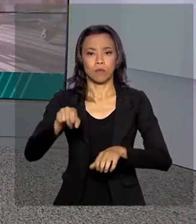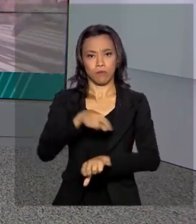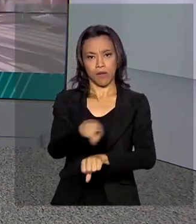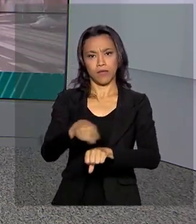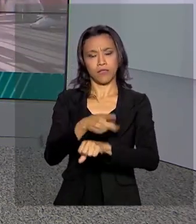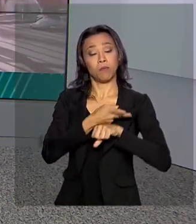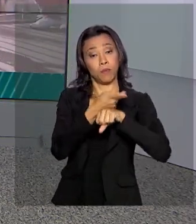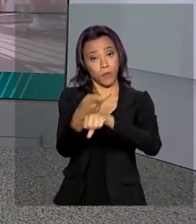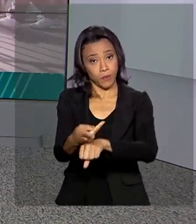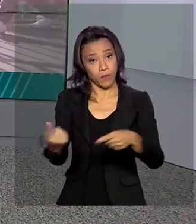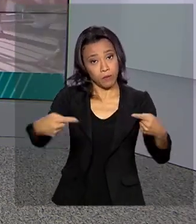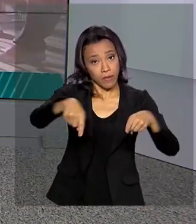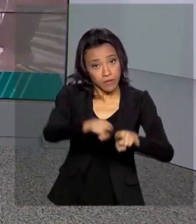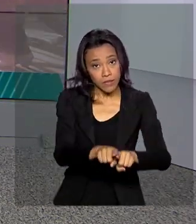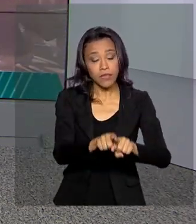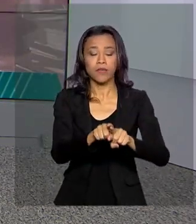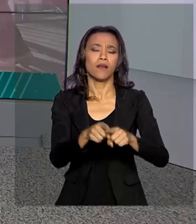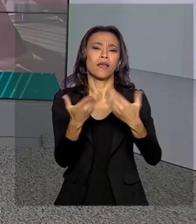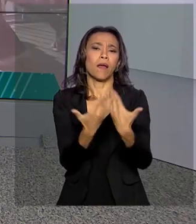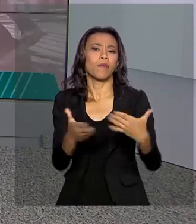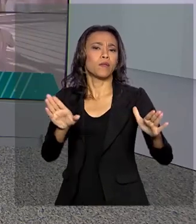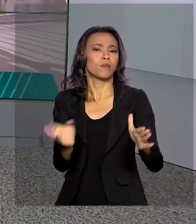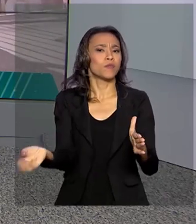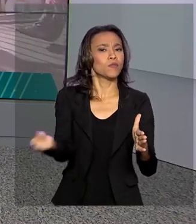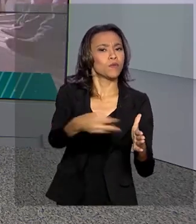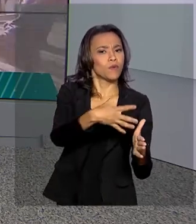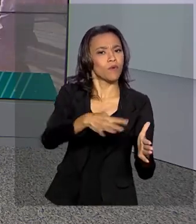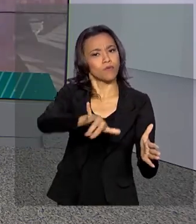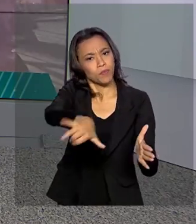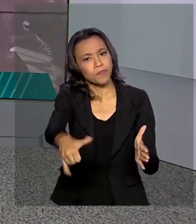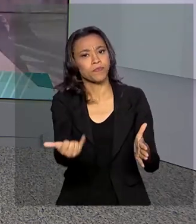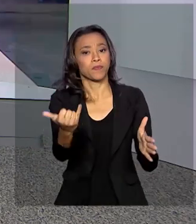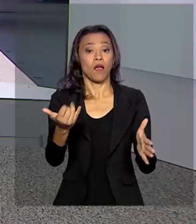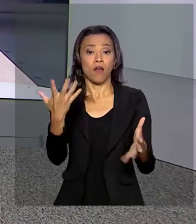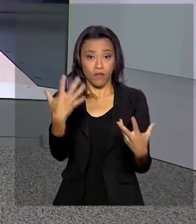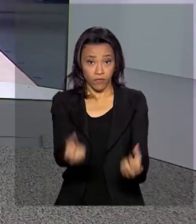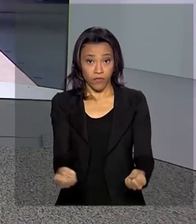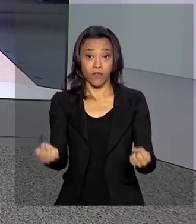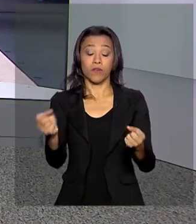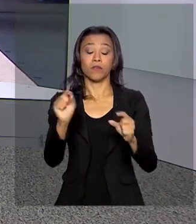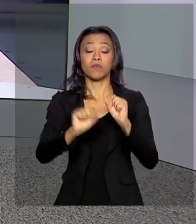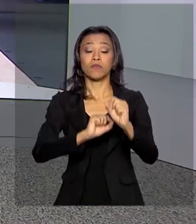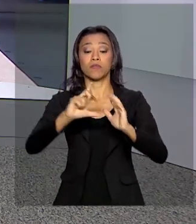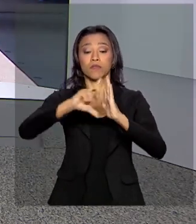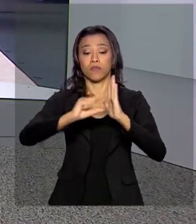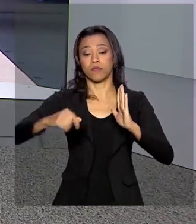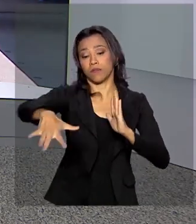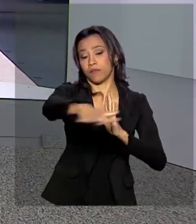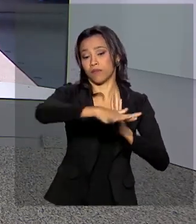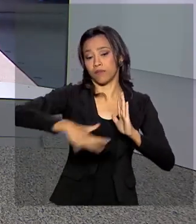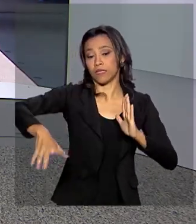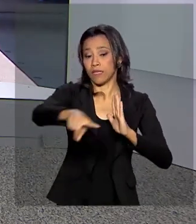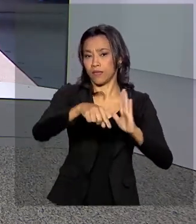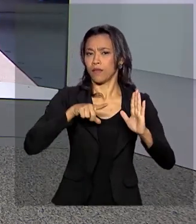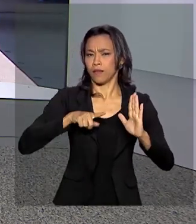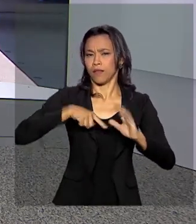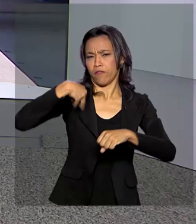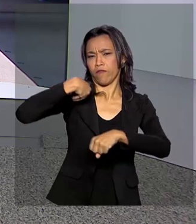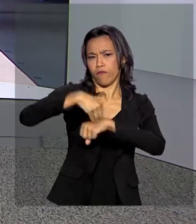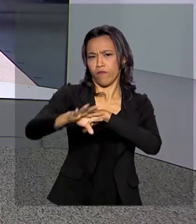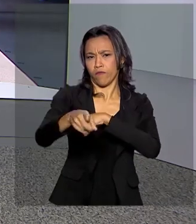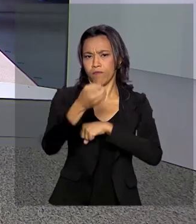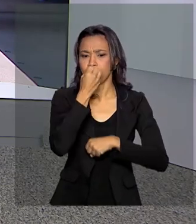parcerias e abertura de novos negócios. Vamos ao Palácio do Planalto, Glauco de Queiroz traz os detalhes pra gente. Glauco, bom dia.